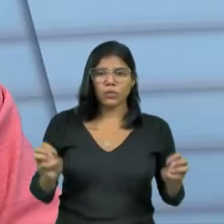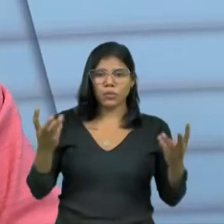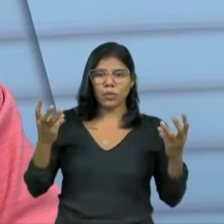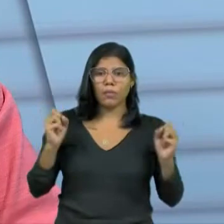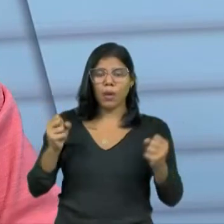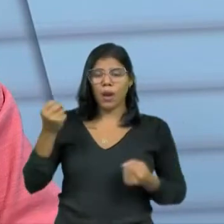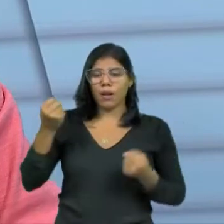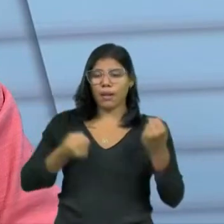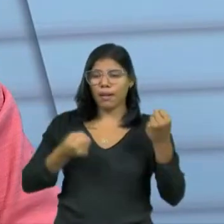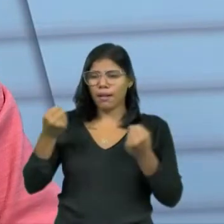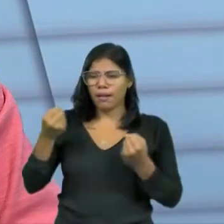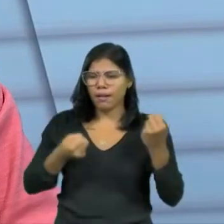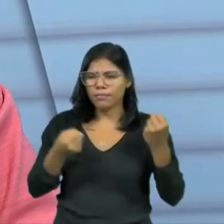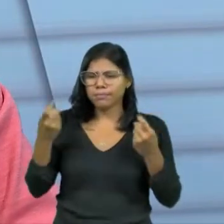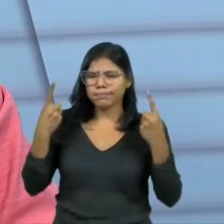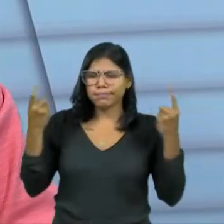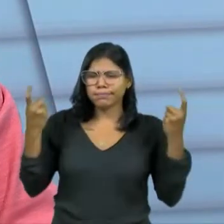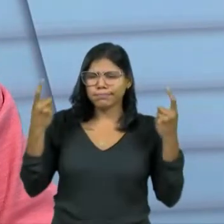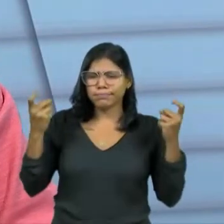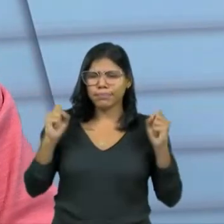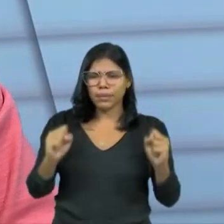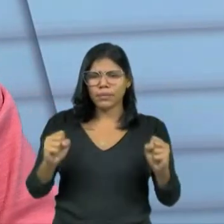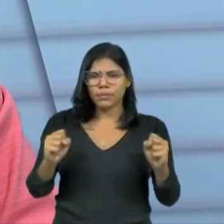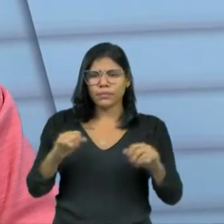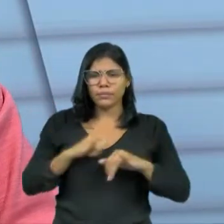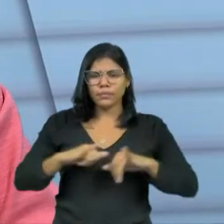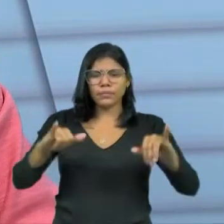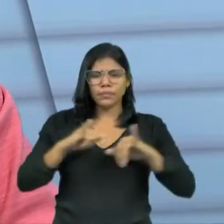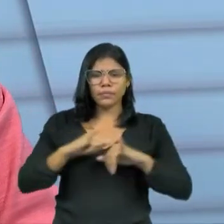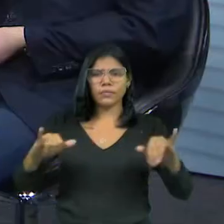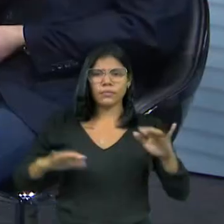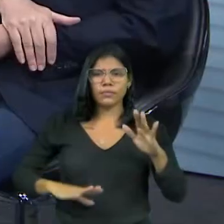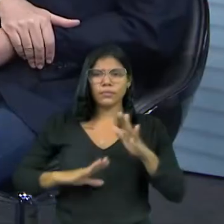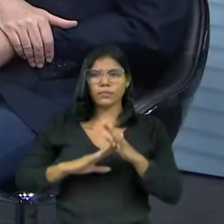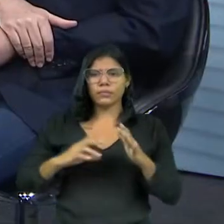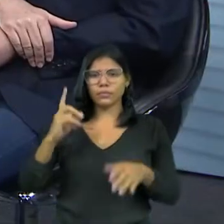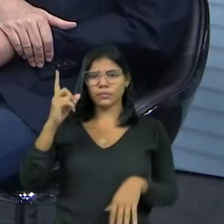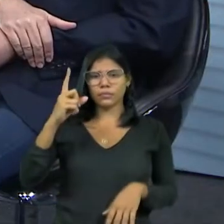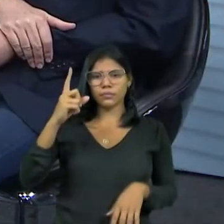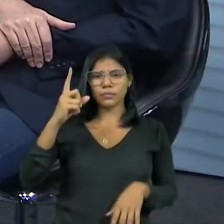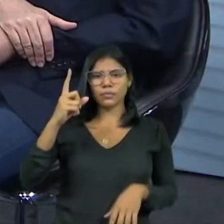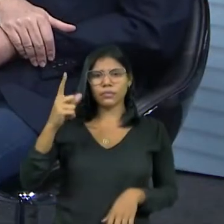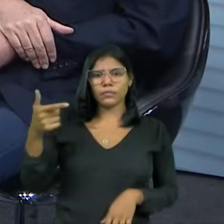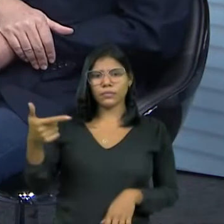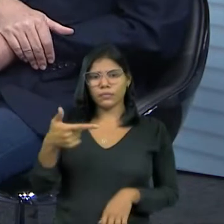de Som. Sim, o Carro de Som já está liberado, né? Já desde Até que horas? A gente tem que aguentar o barulho do